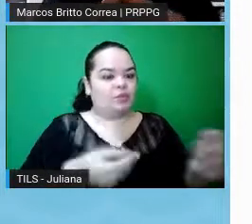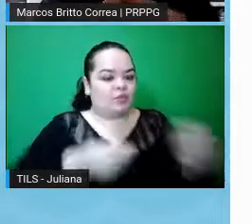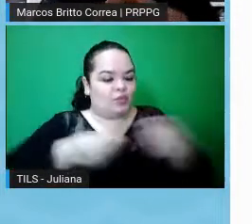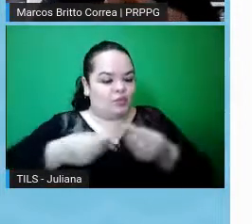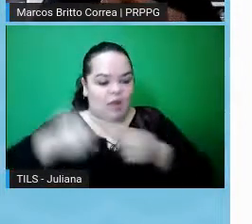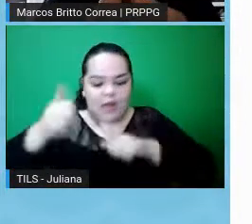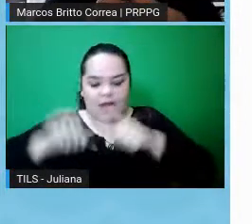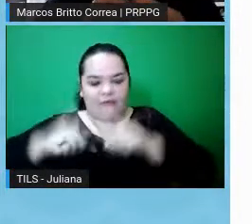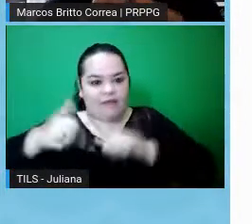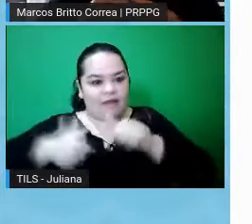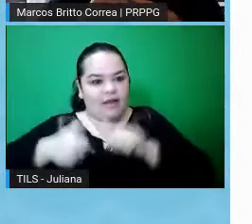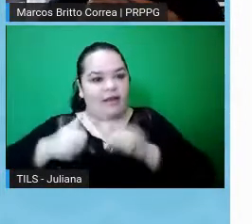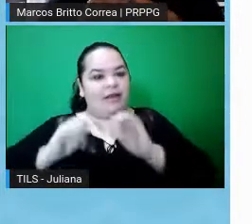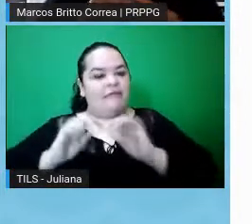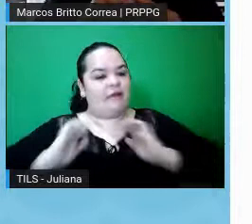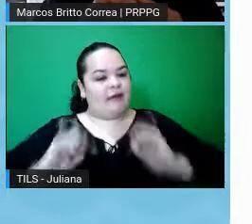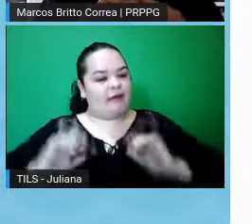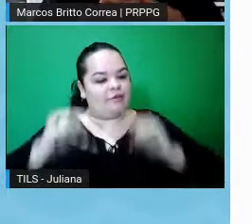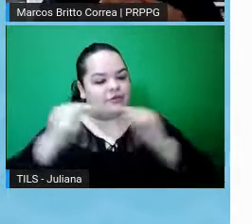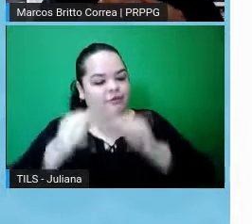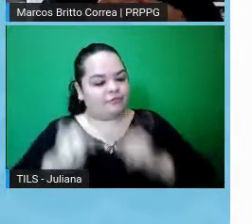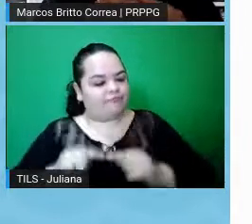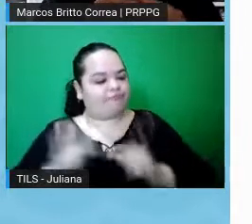de projetos que envolvem pessoas.